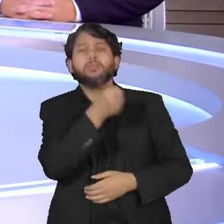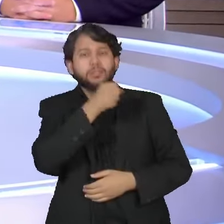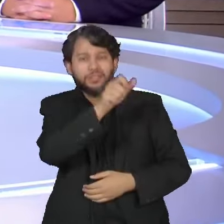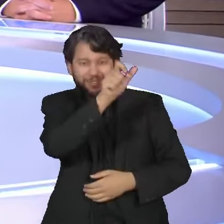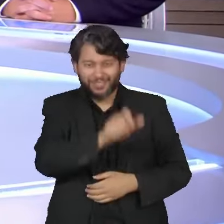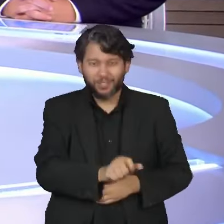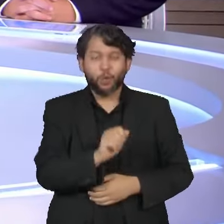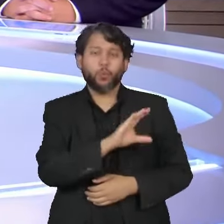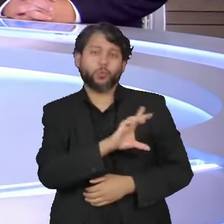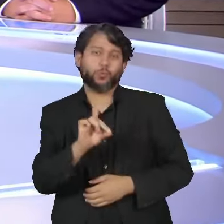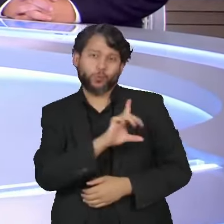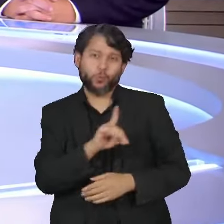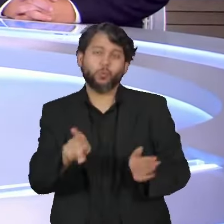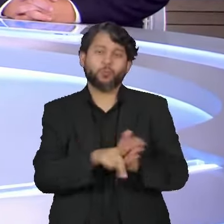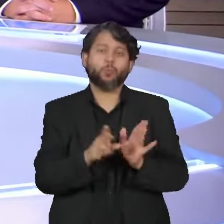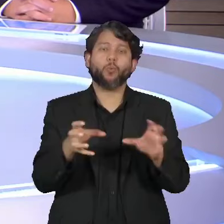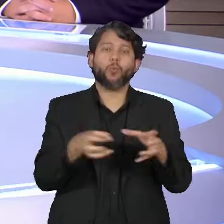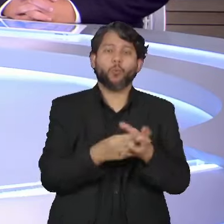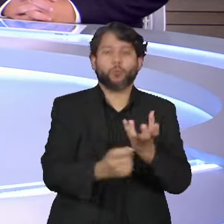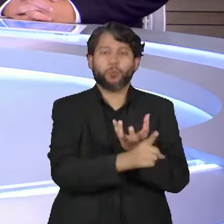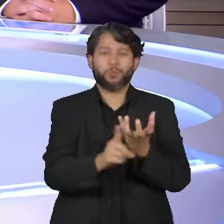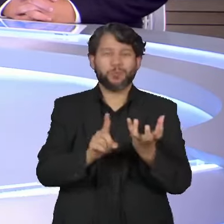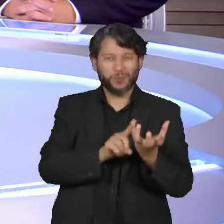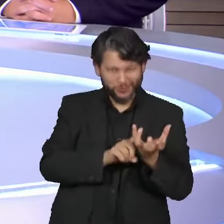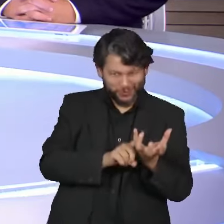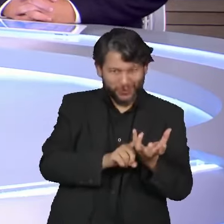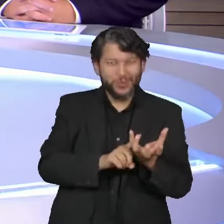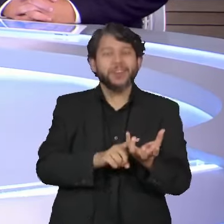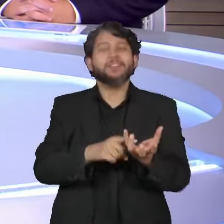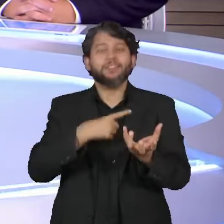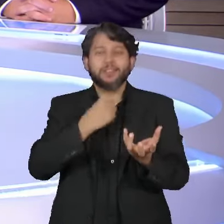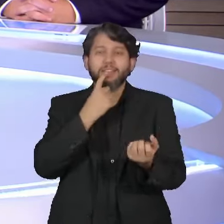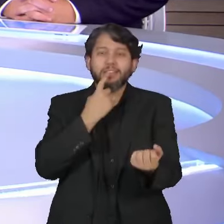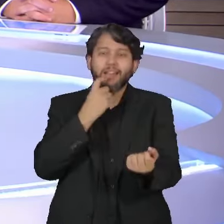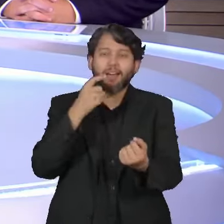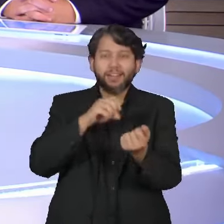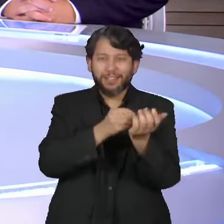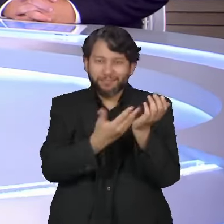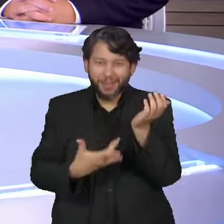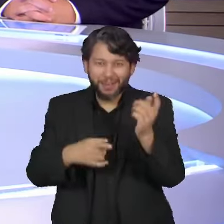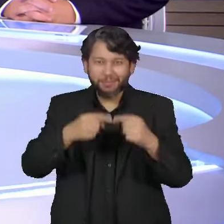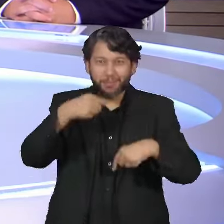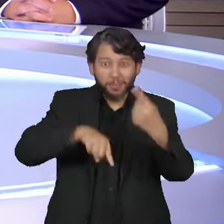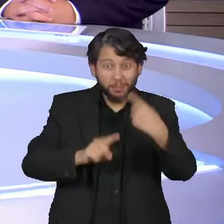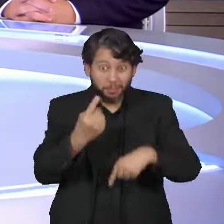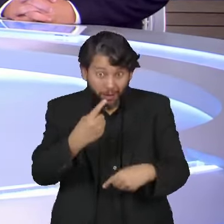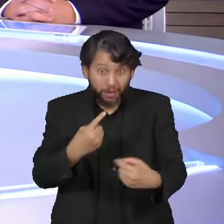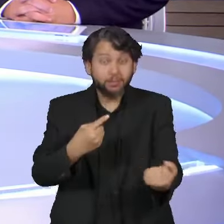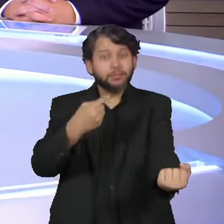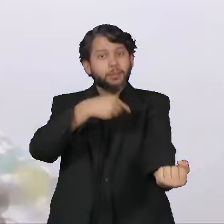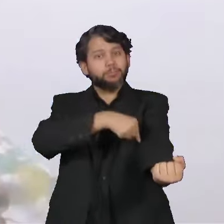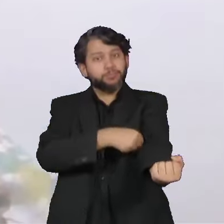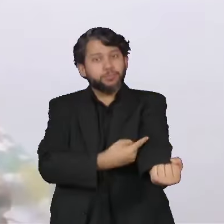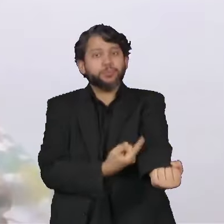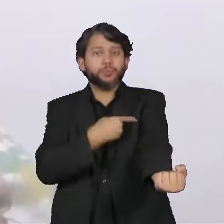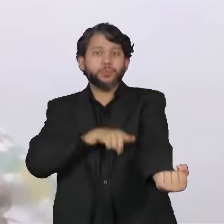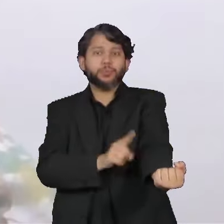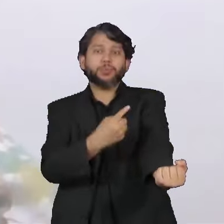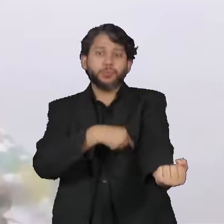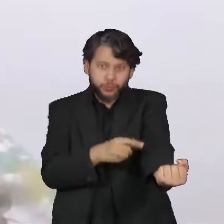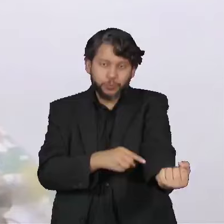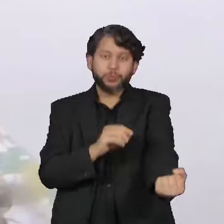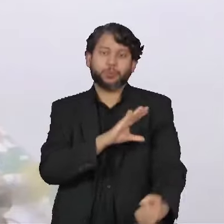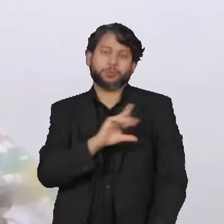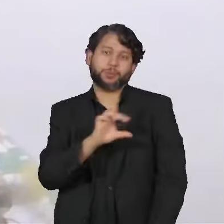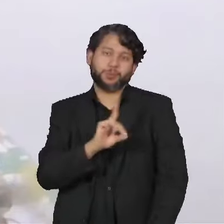coordenadora do Comitê de Hematologia da Associação Brasileira de Hematologia e Hemoterapia. A